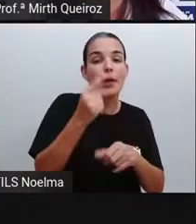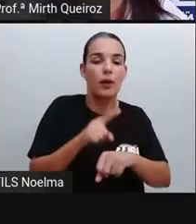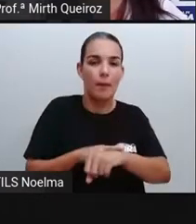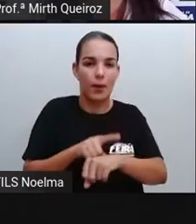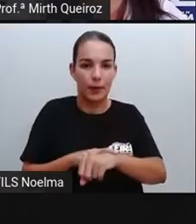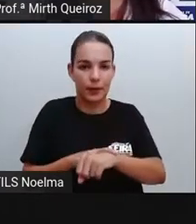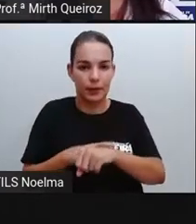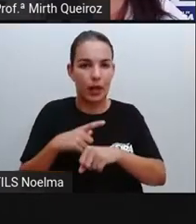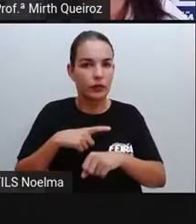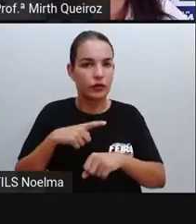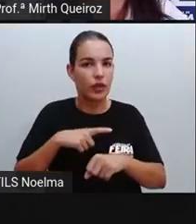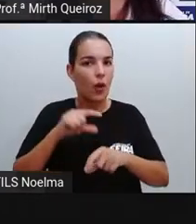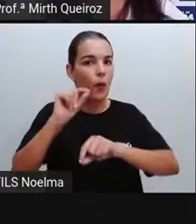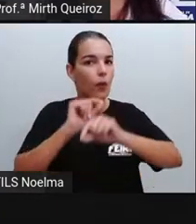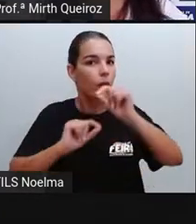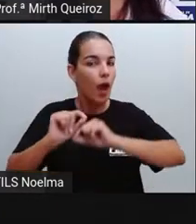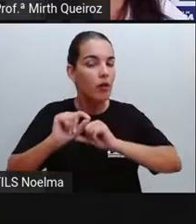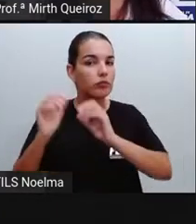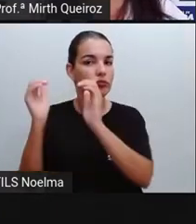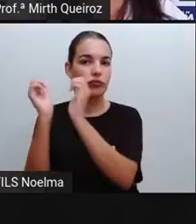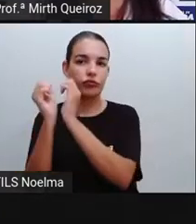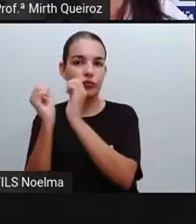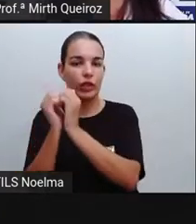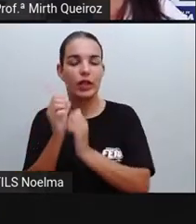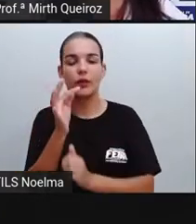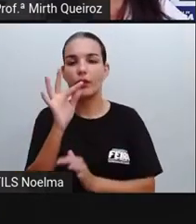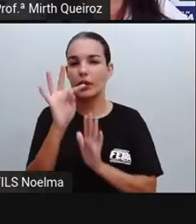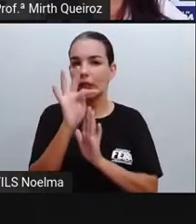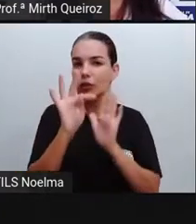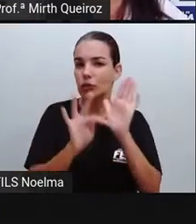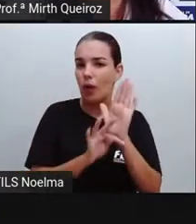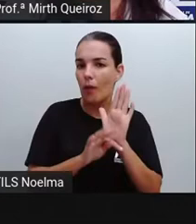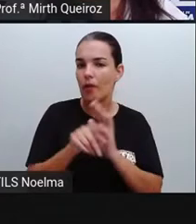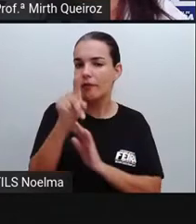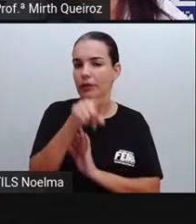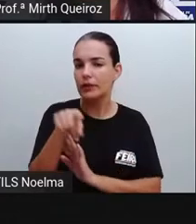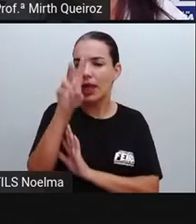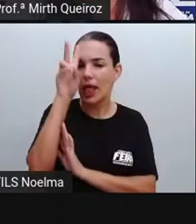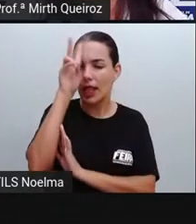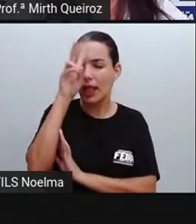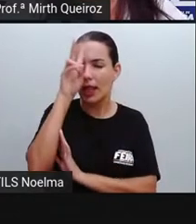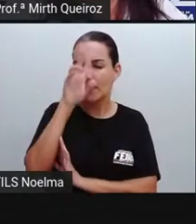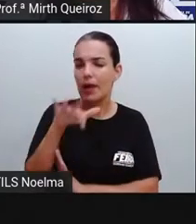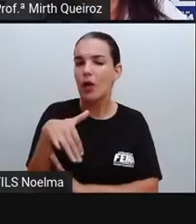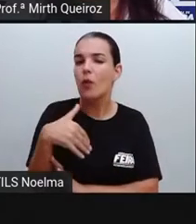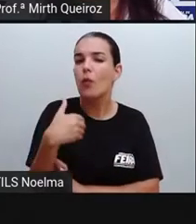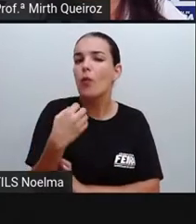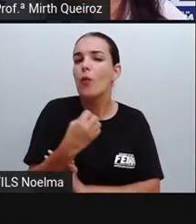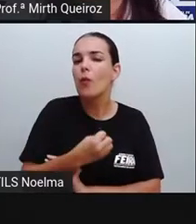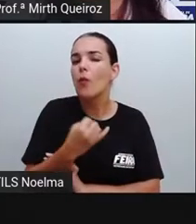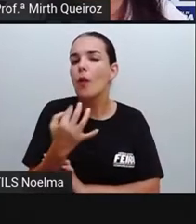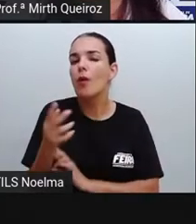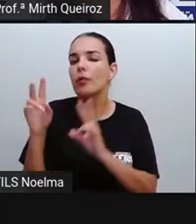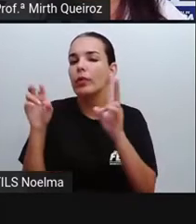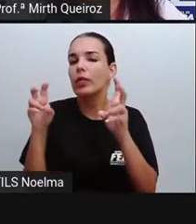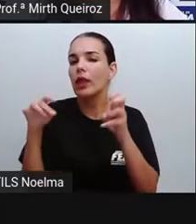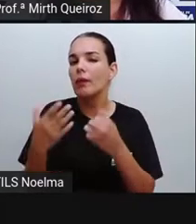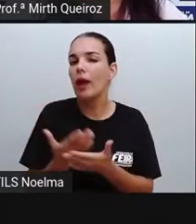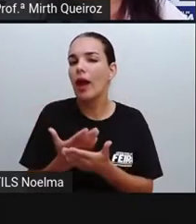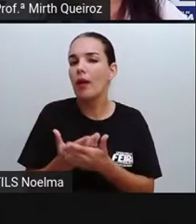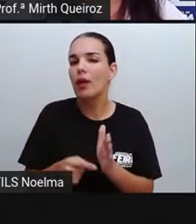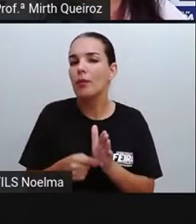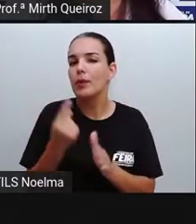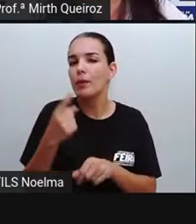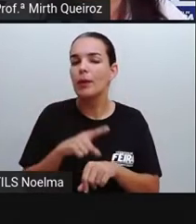Nós estávamos falando sobre um gênero textual. Quem é aí que lembra que tipo de gênero textual foi que a gente estudou no nosso primeiro